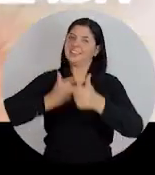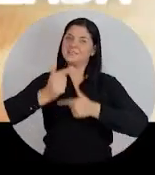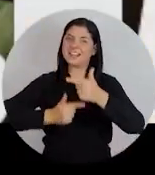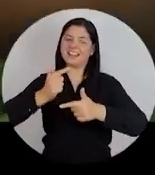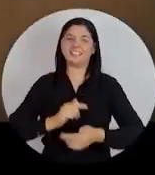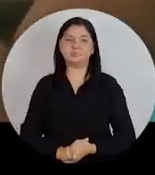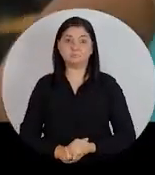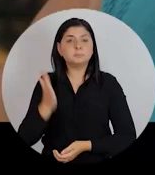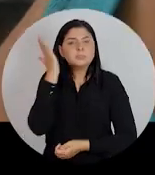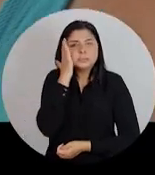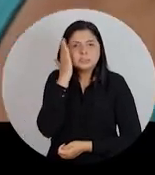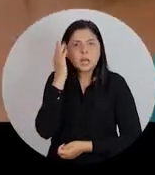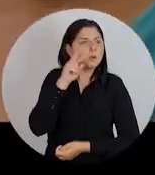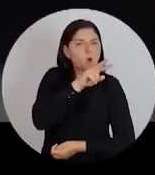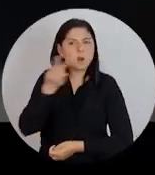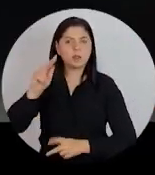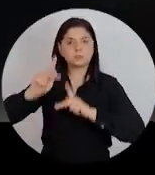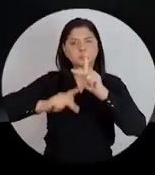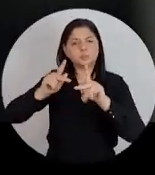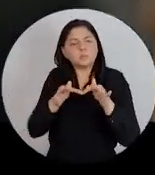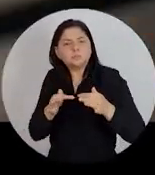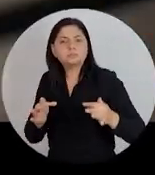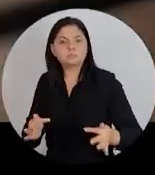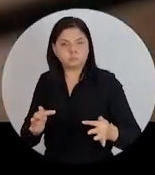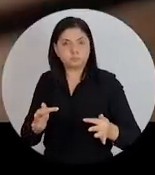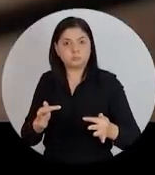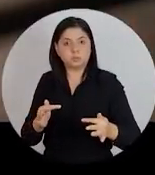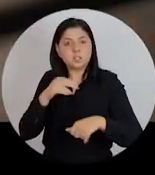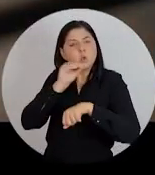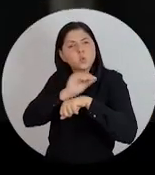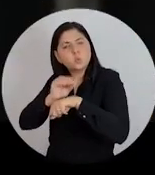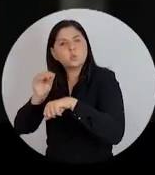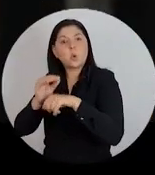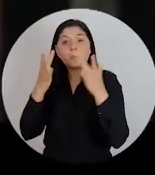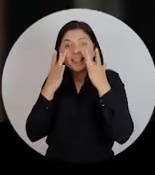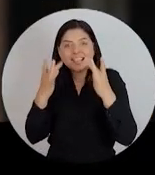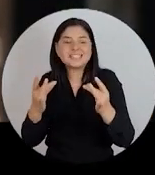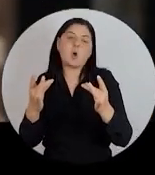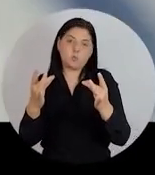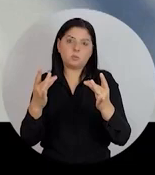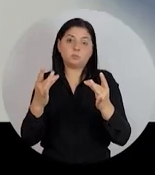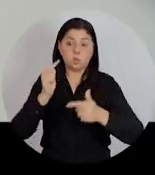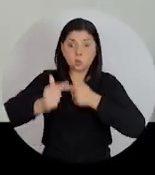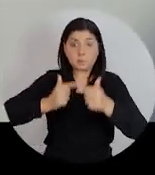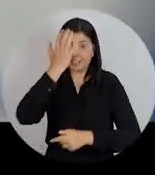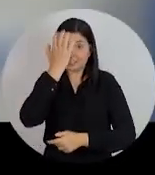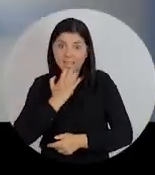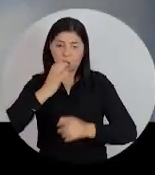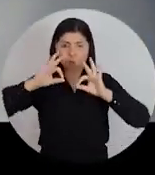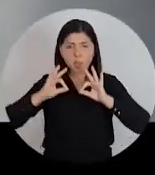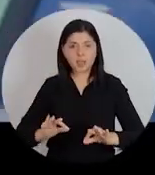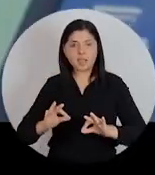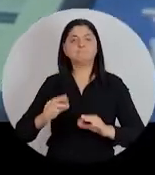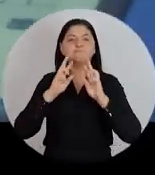trabalhar. Ele sabe olhar para as pessoas mais humildes. Existe um cuidado maior, existe uma atenção maior. Com trabalho sério e